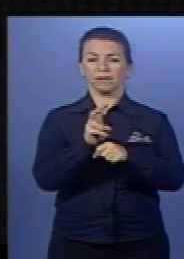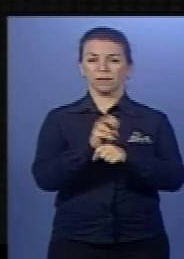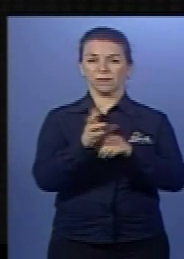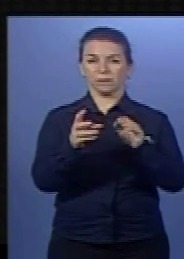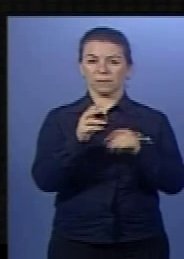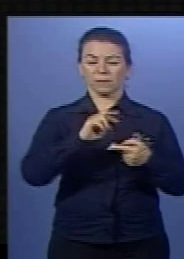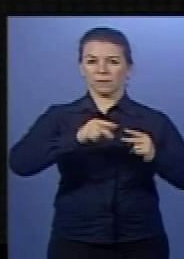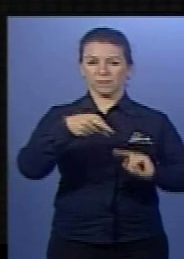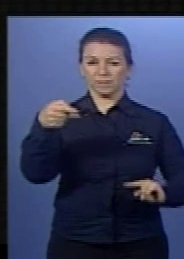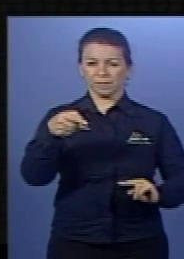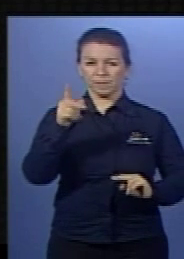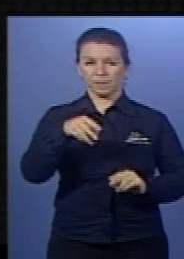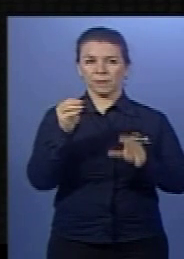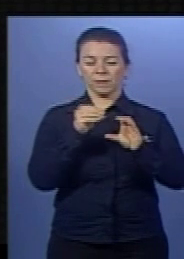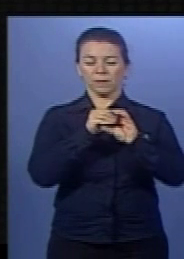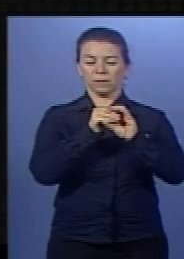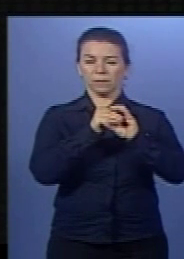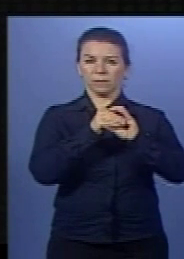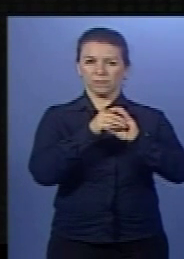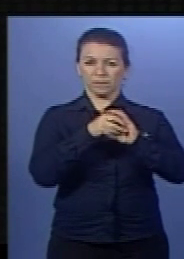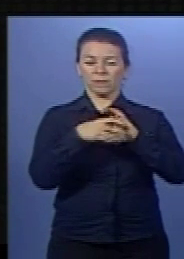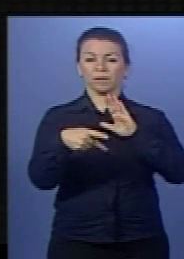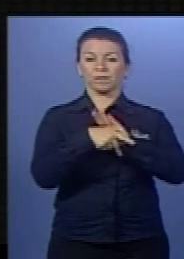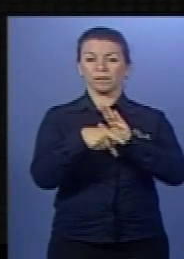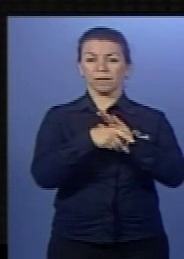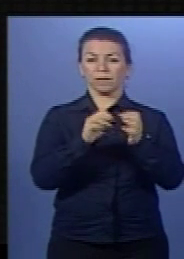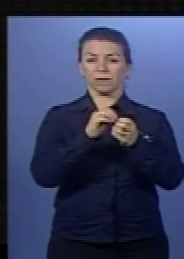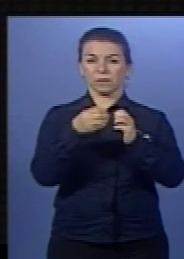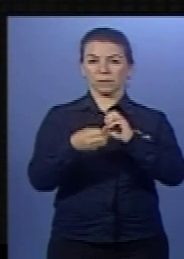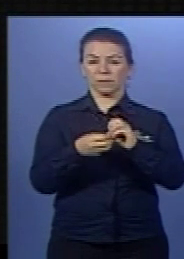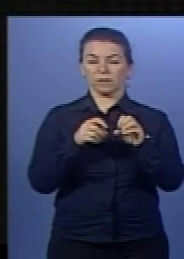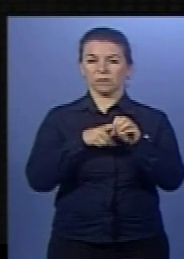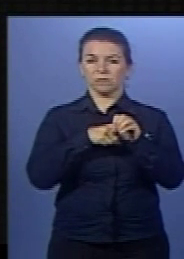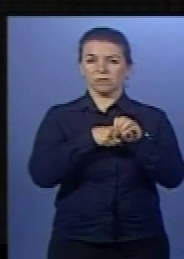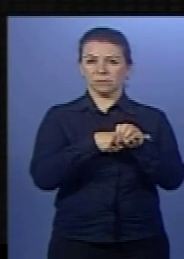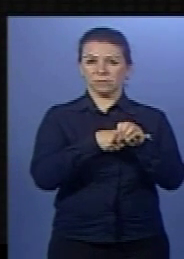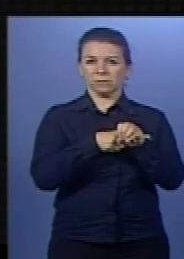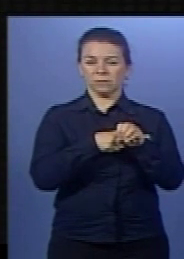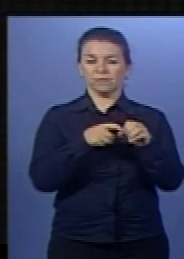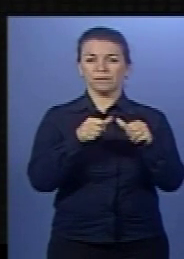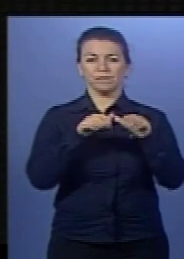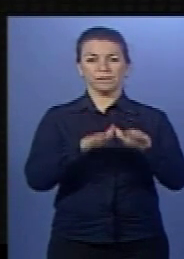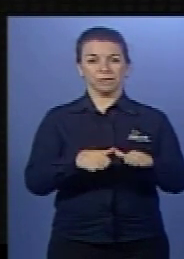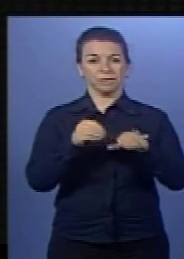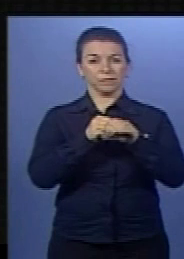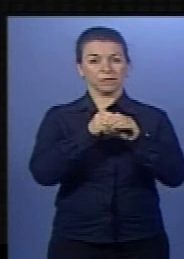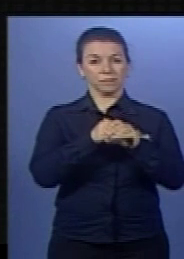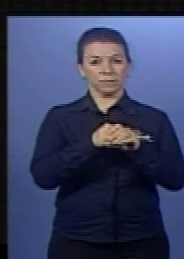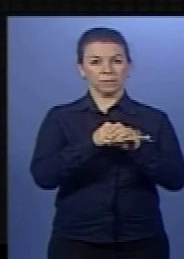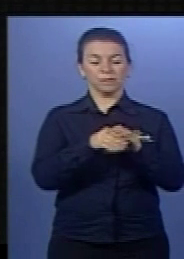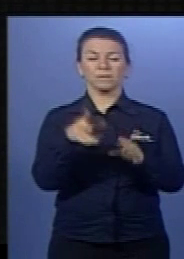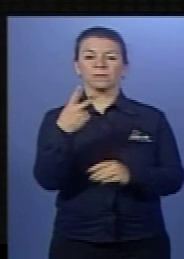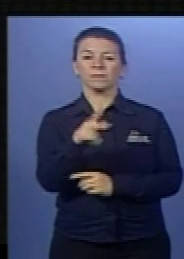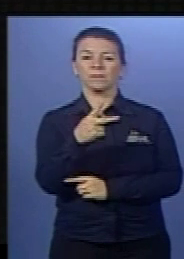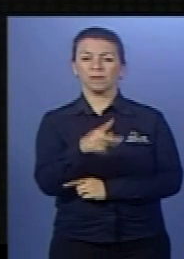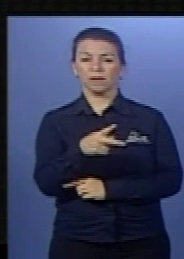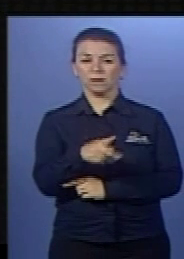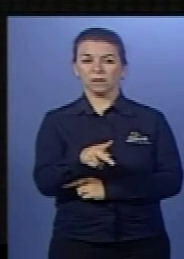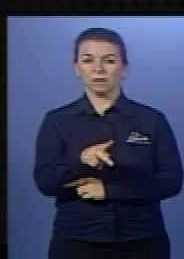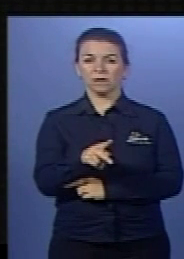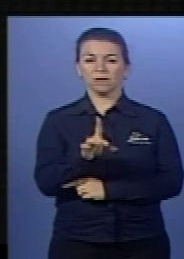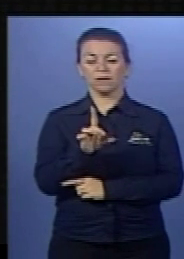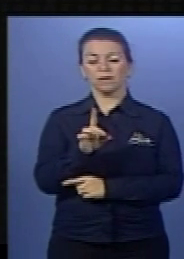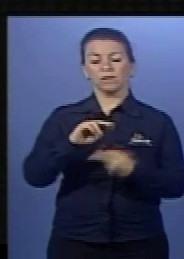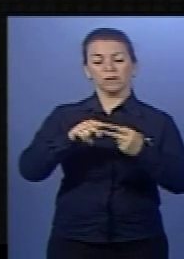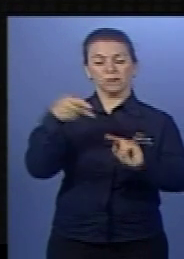seja introduzido no DNA da célula parasitada. Beleza? Dessa forma, o